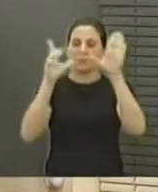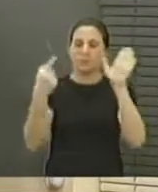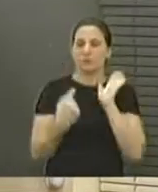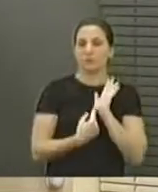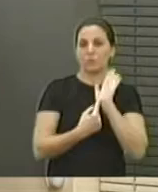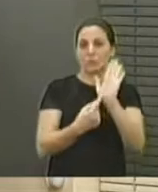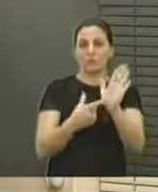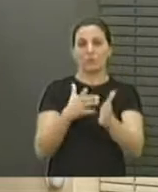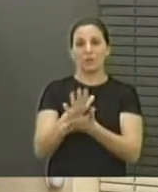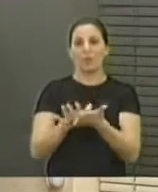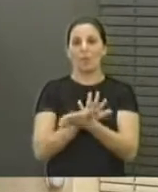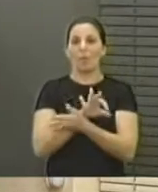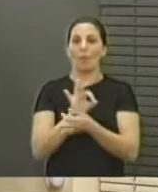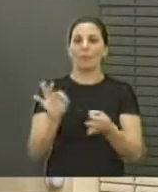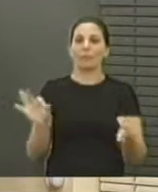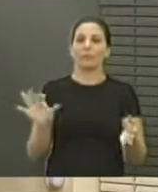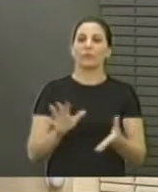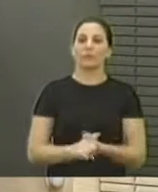aí sim,